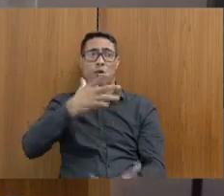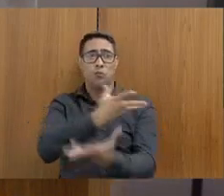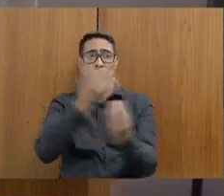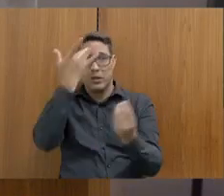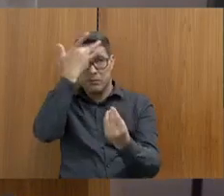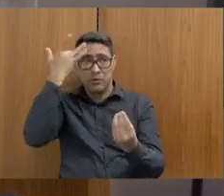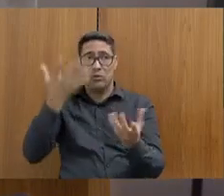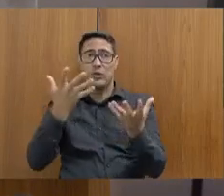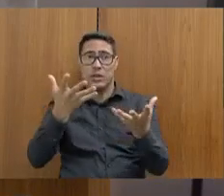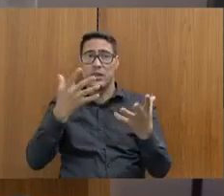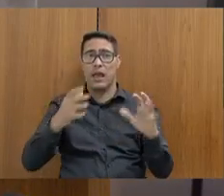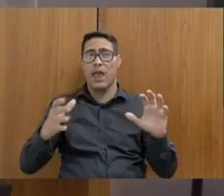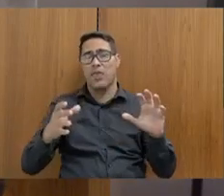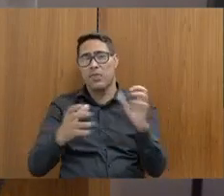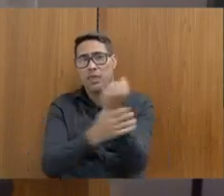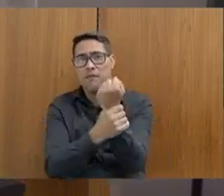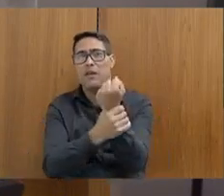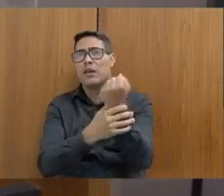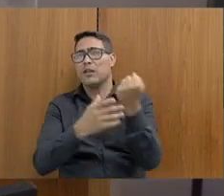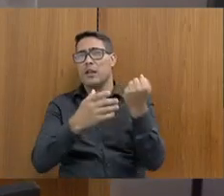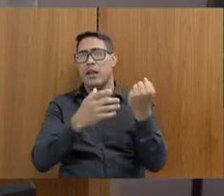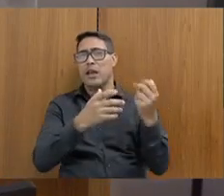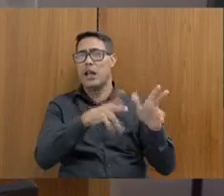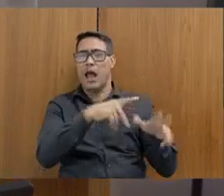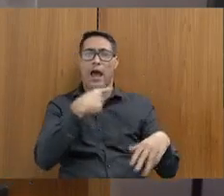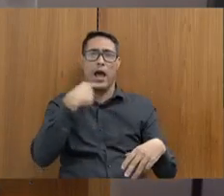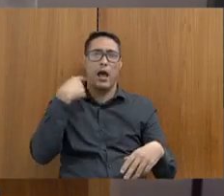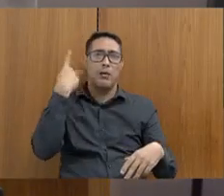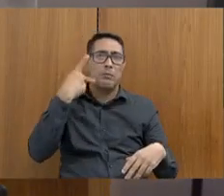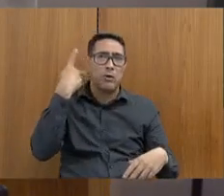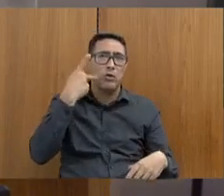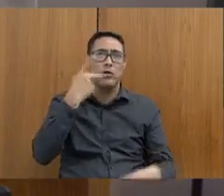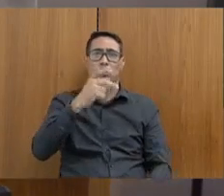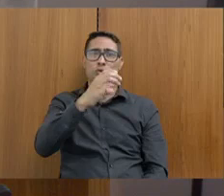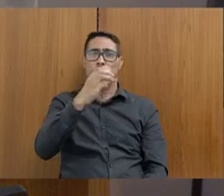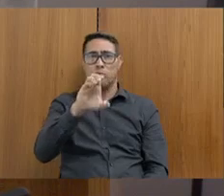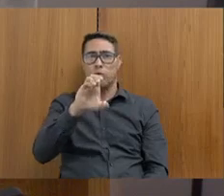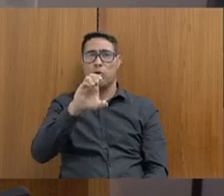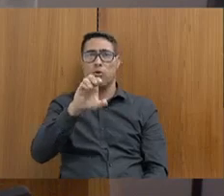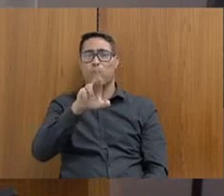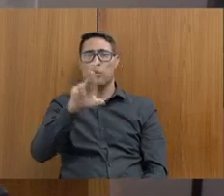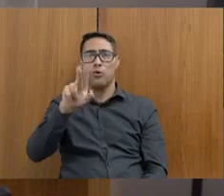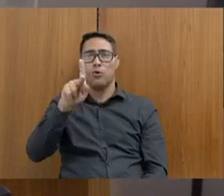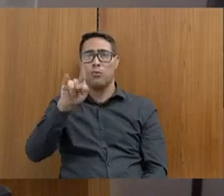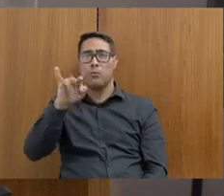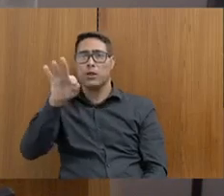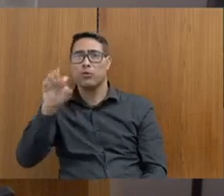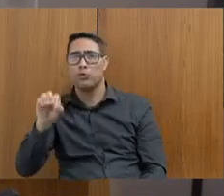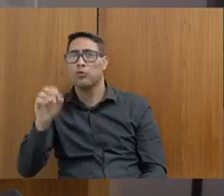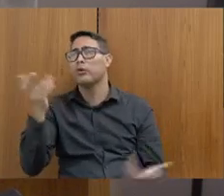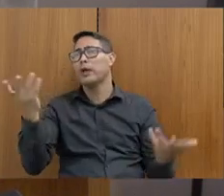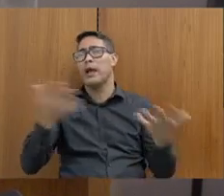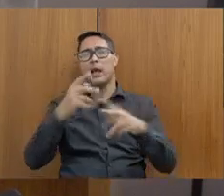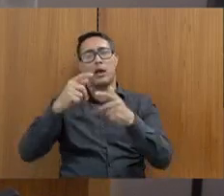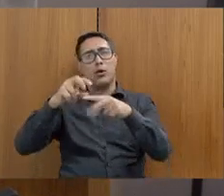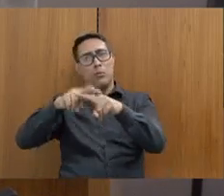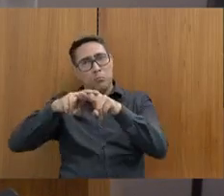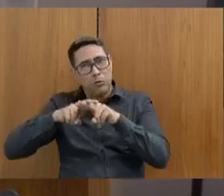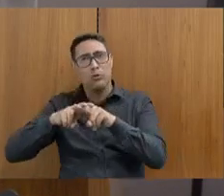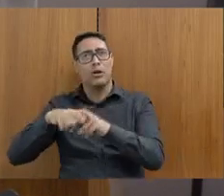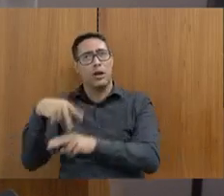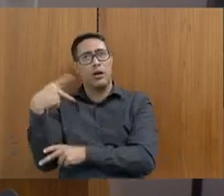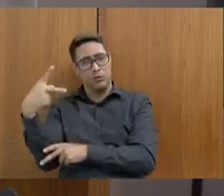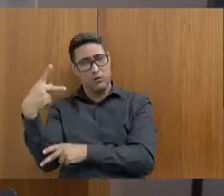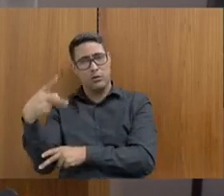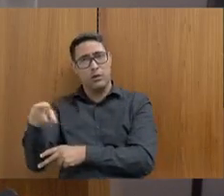que queriam defender aqueles políticos corruptos. Então, qualquer coisa que se fizesse na Lava Jato era impossível por conta da tese garantista,